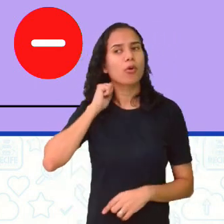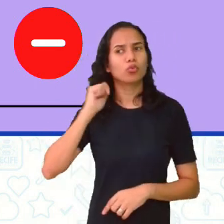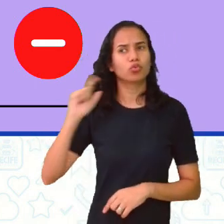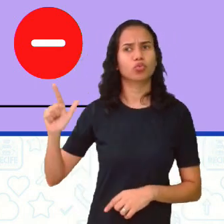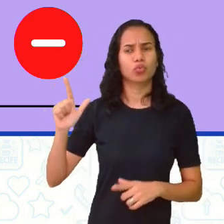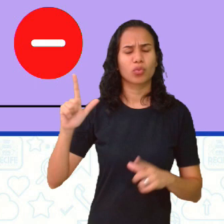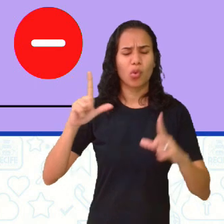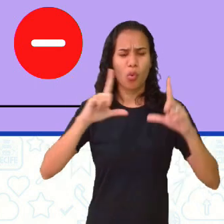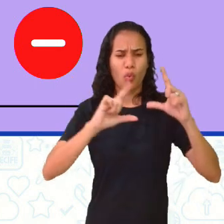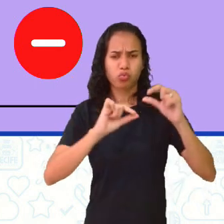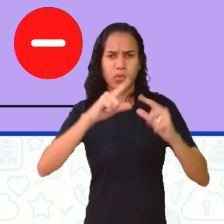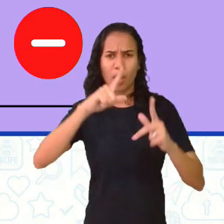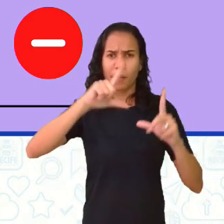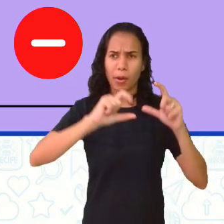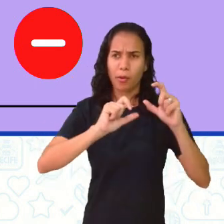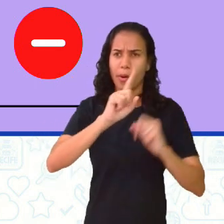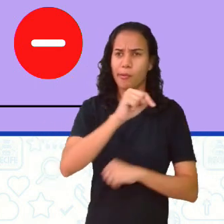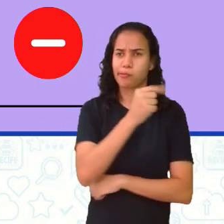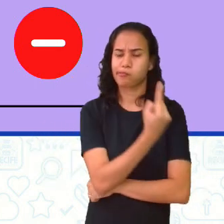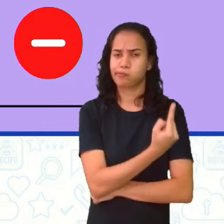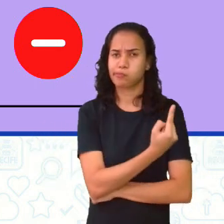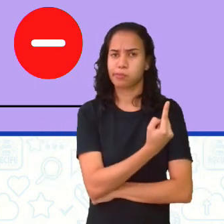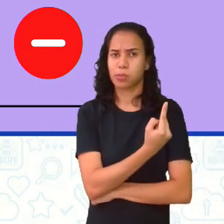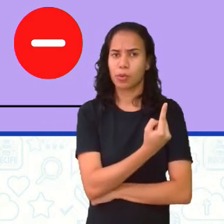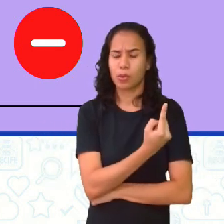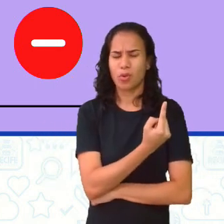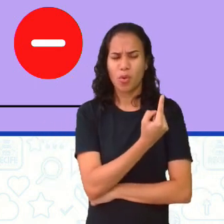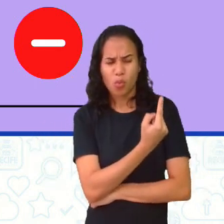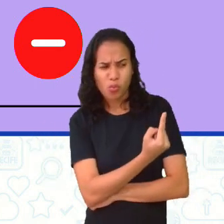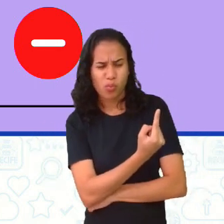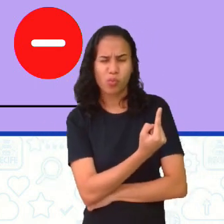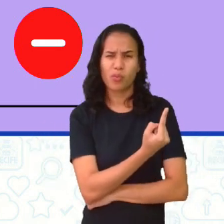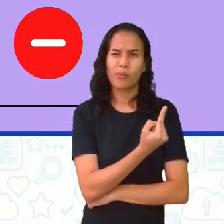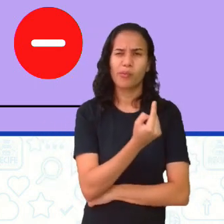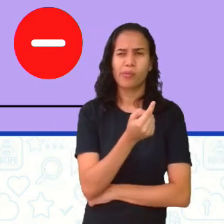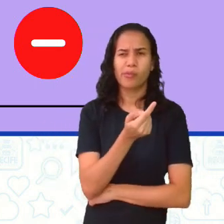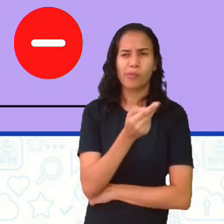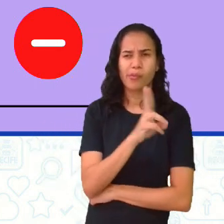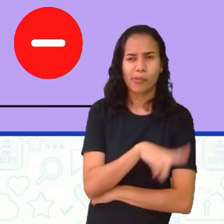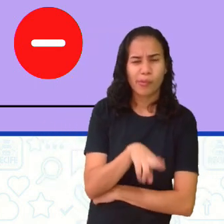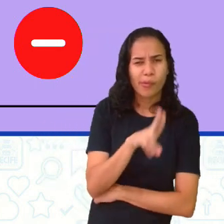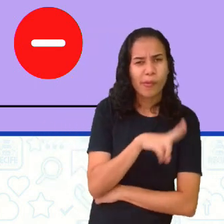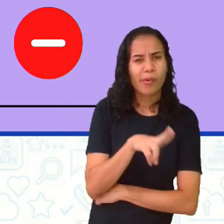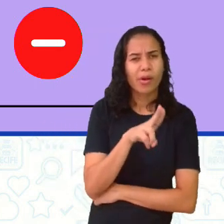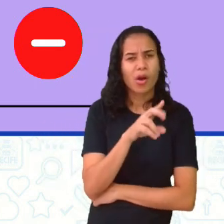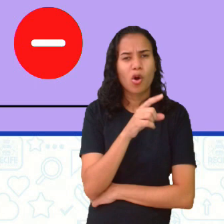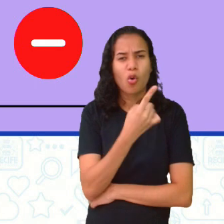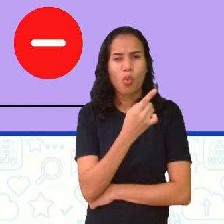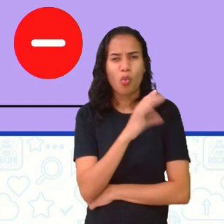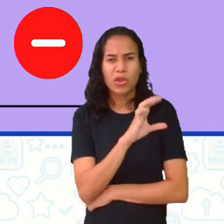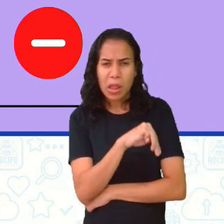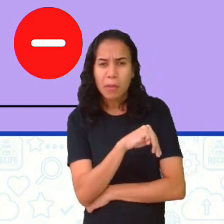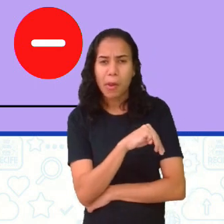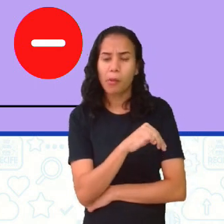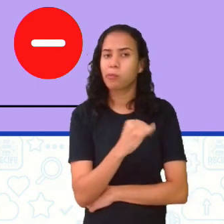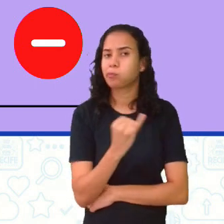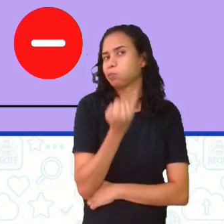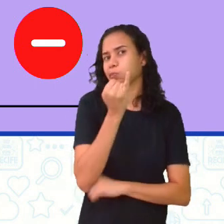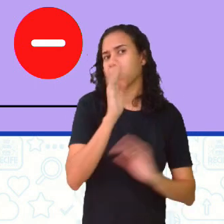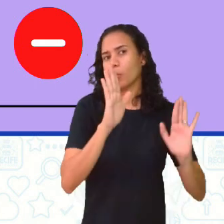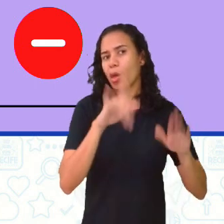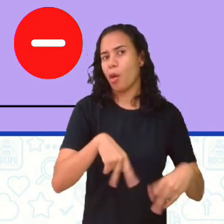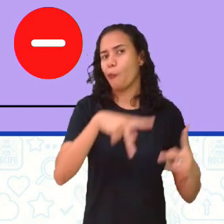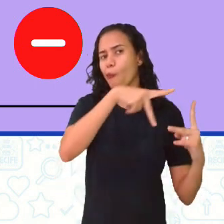o tamanho, professora? Um, eita, esse tamanho um aí, é um centímetro, não importa, gente, é um